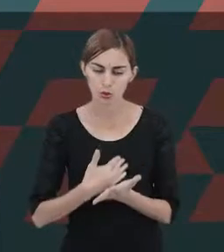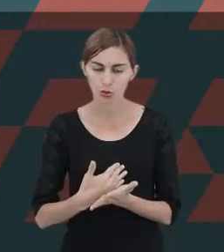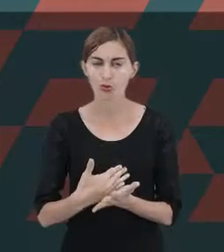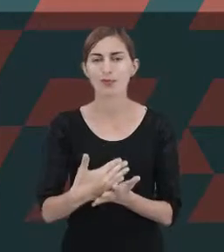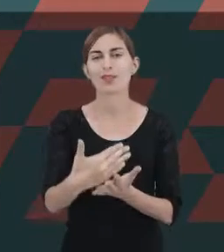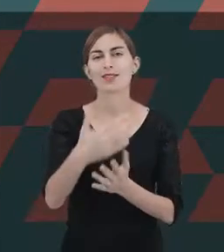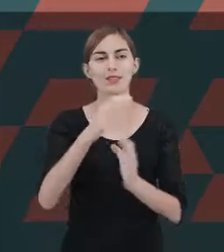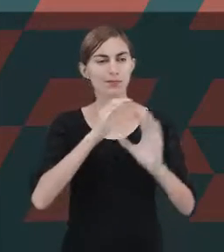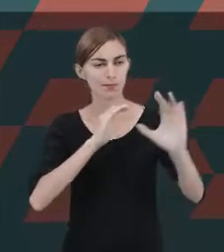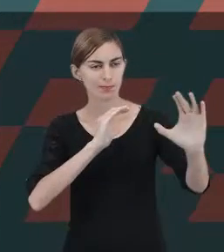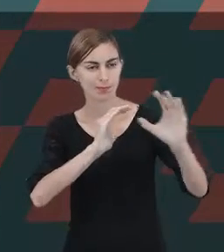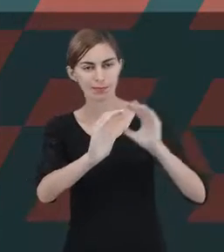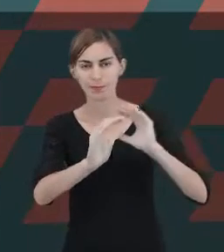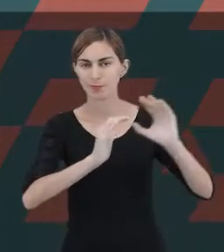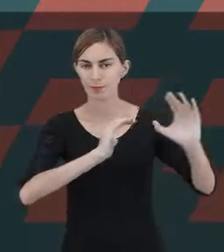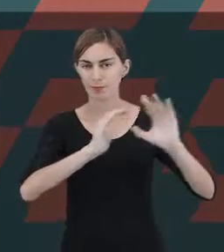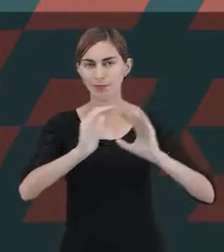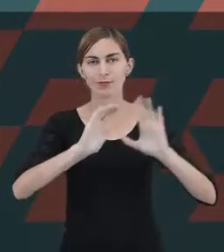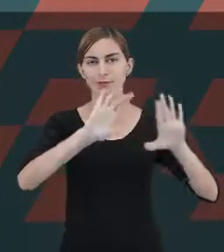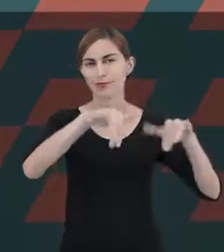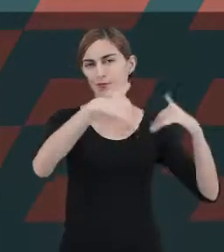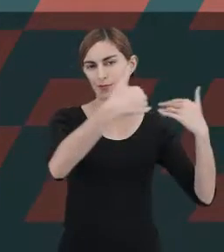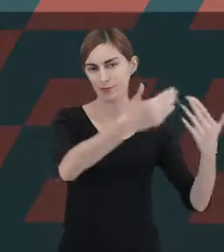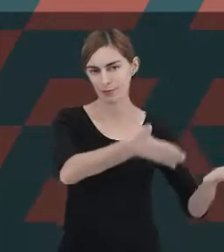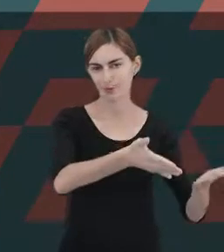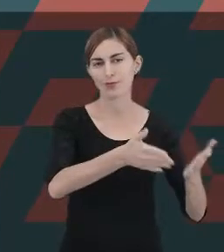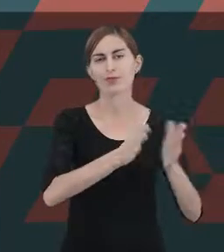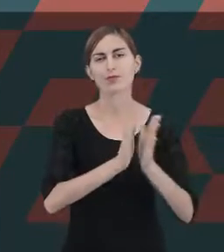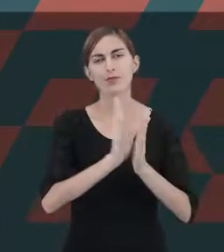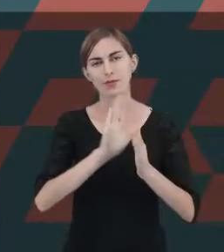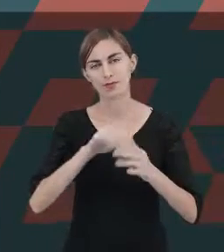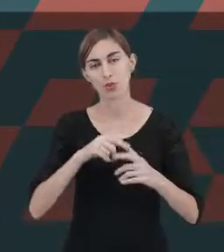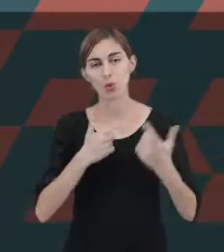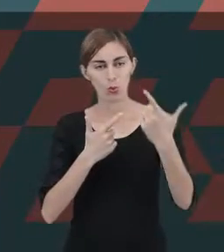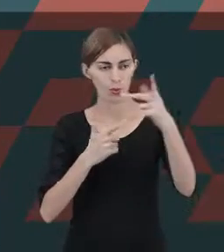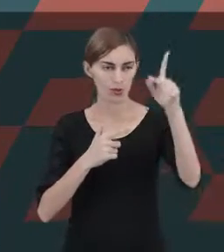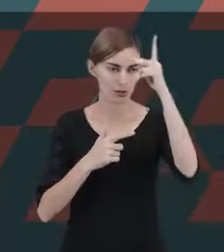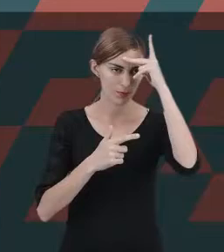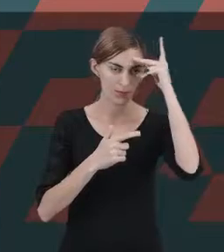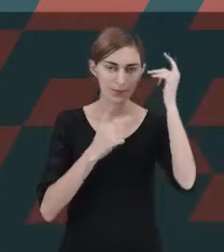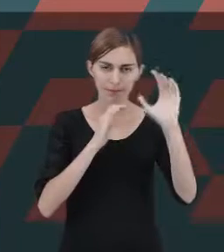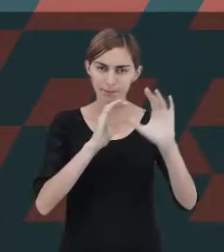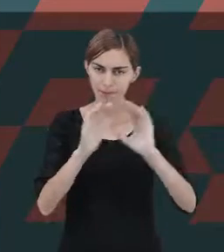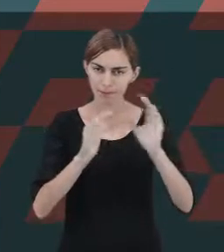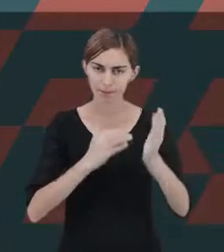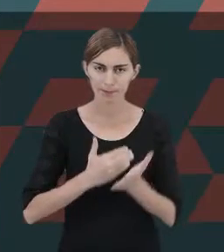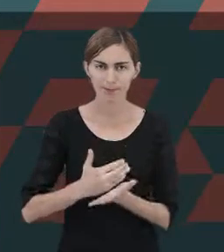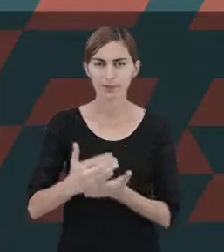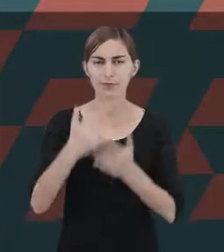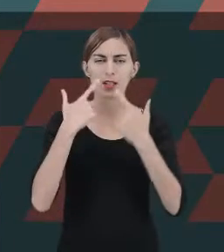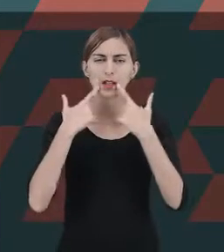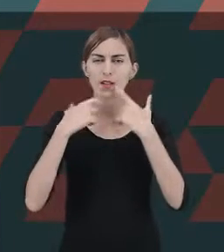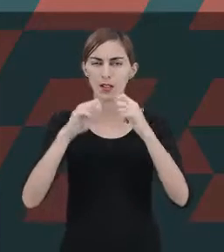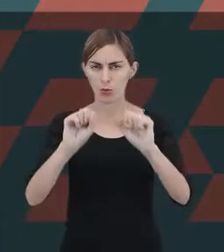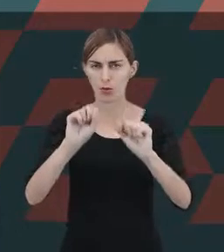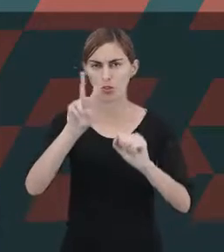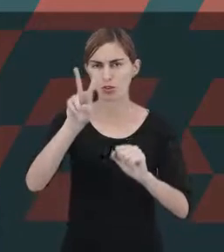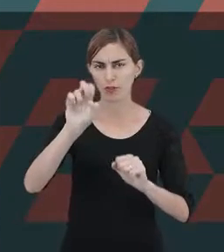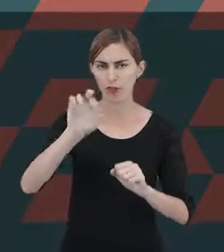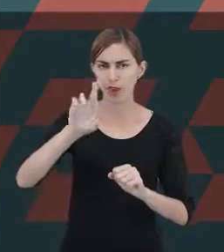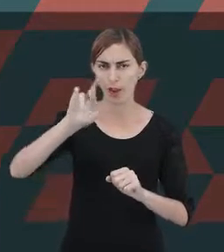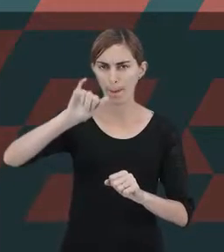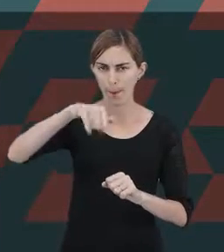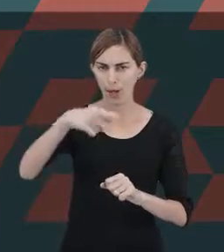comunicar com o mundo, com o mundo externo e com o outro, a partir de uma linguagem verbal e não verbal, e a